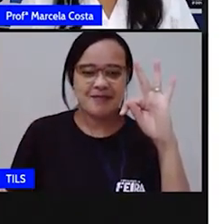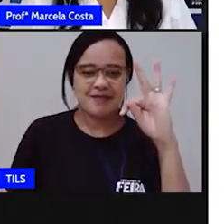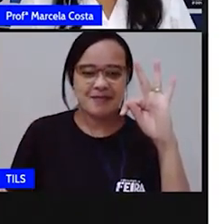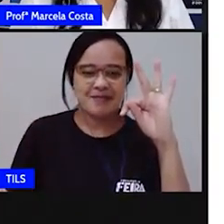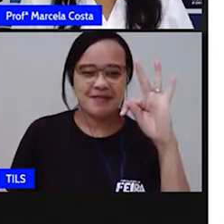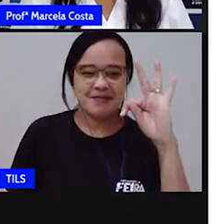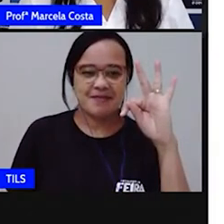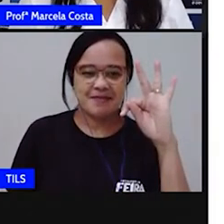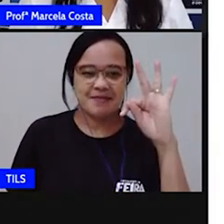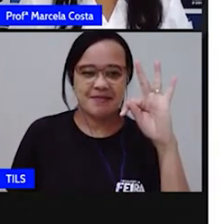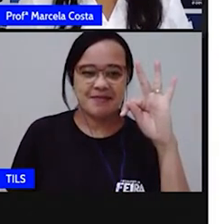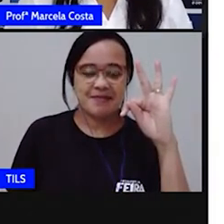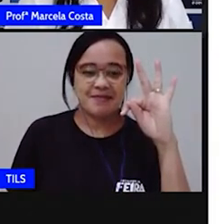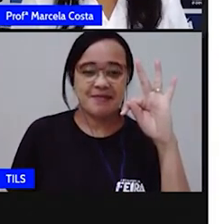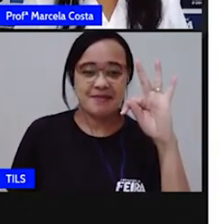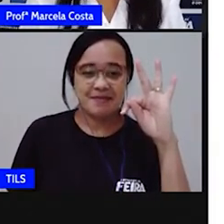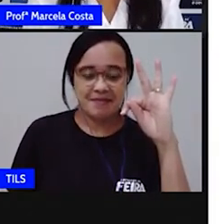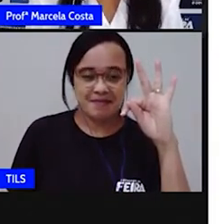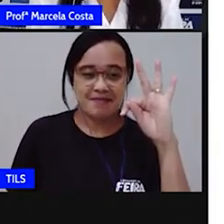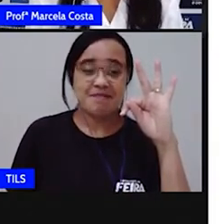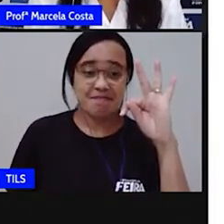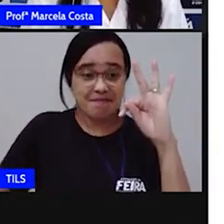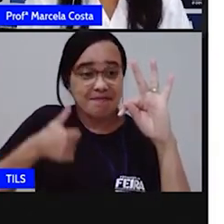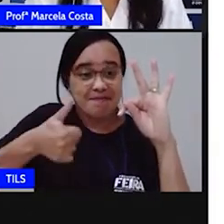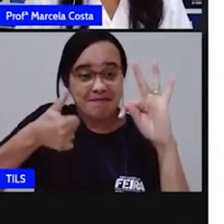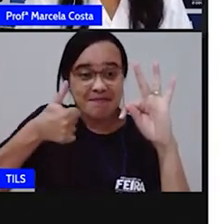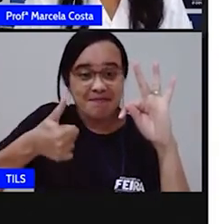Agora, falou letra T.